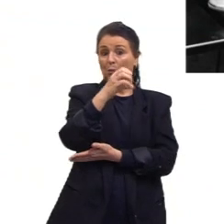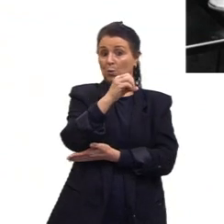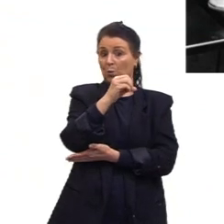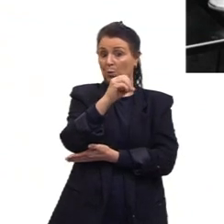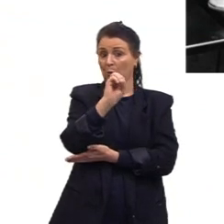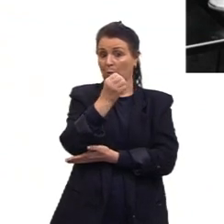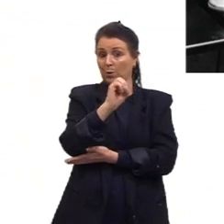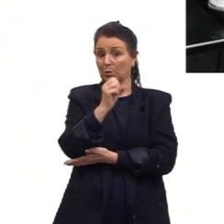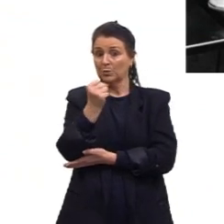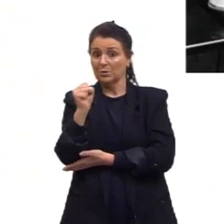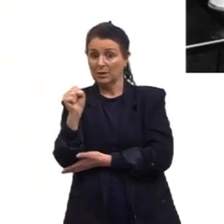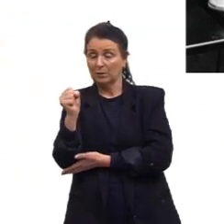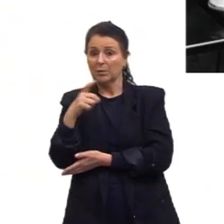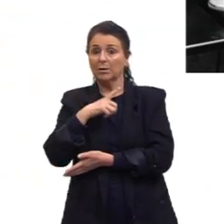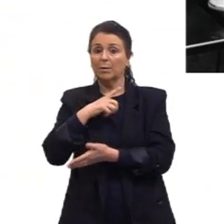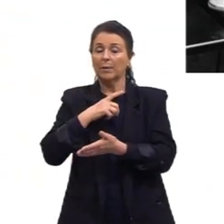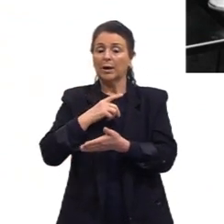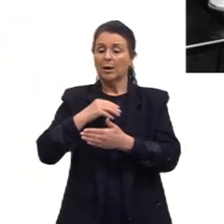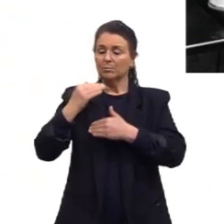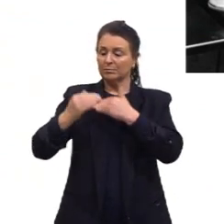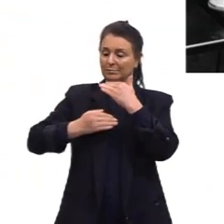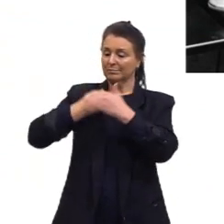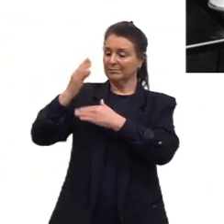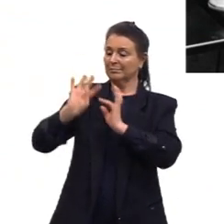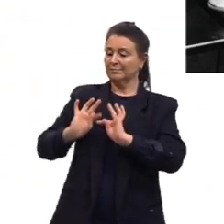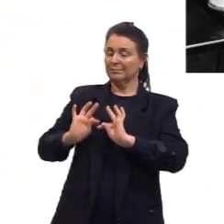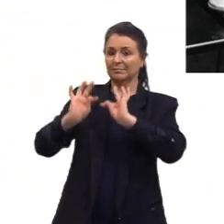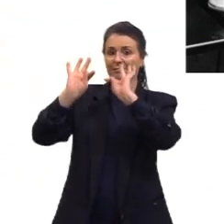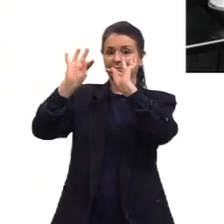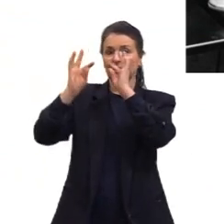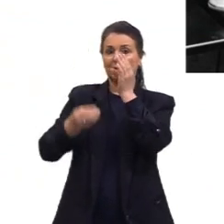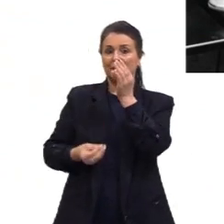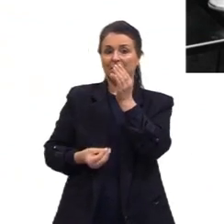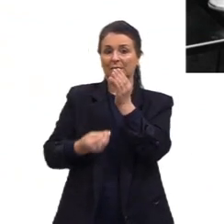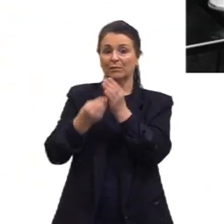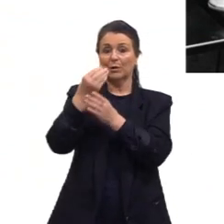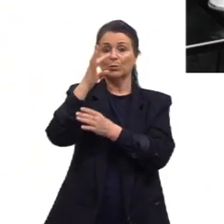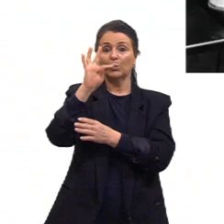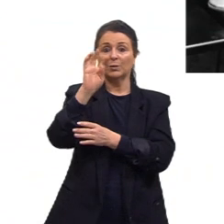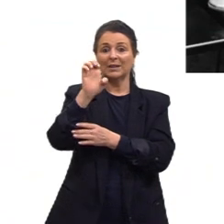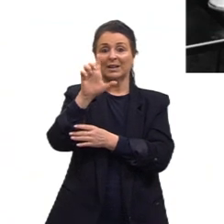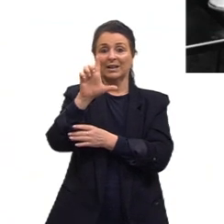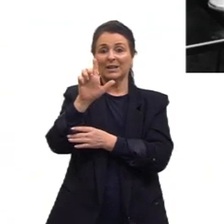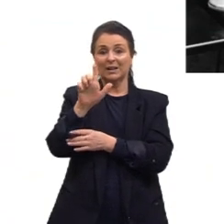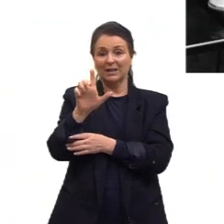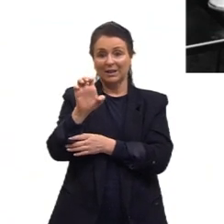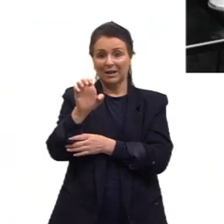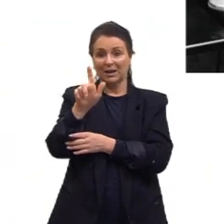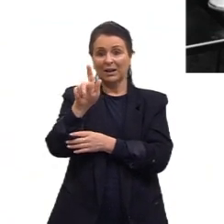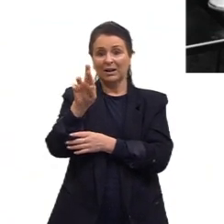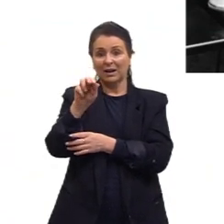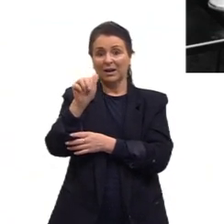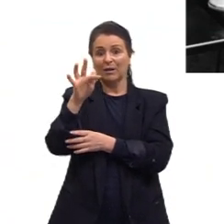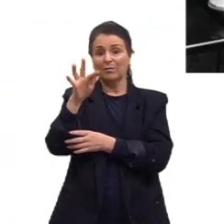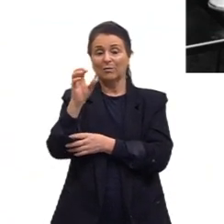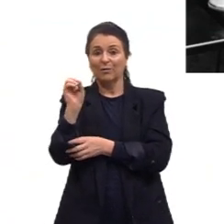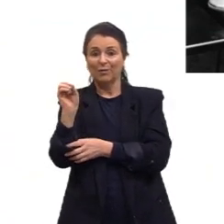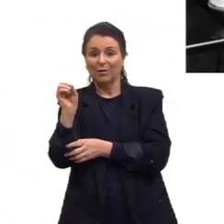um outro avanço tecnológico, que foi a invenção do telégrafo em 1844.